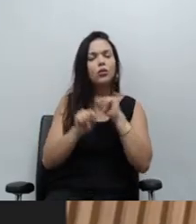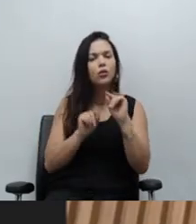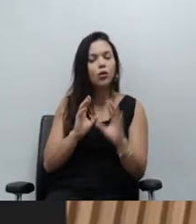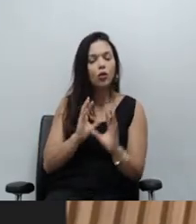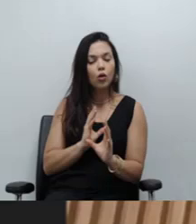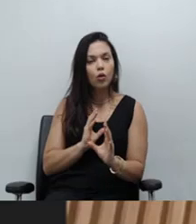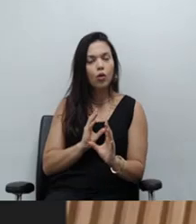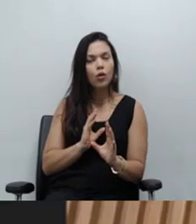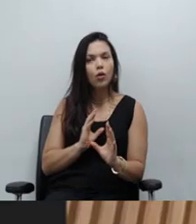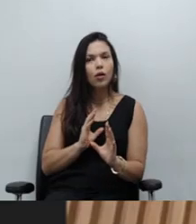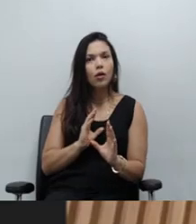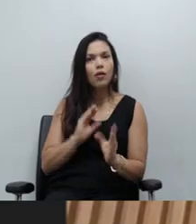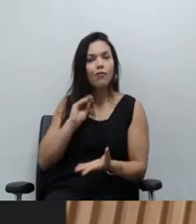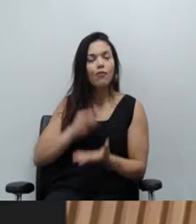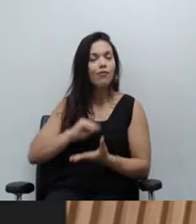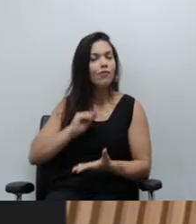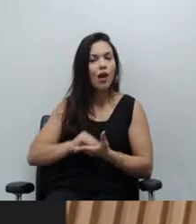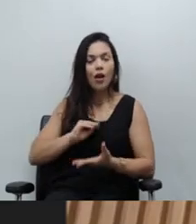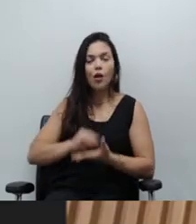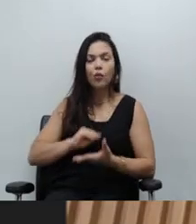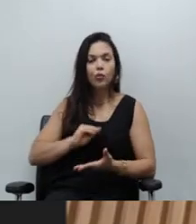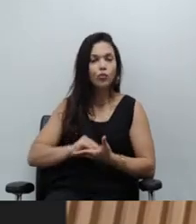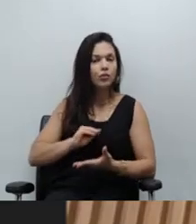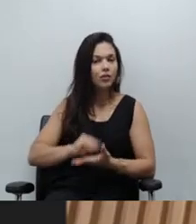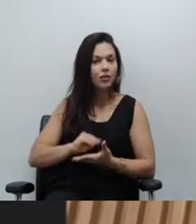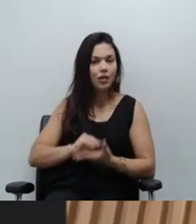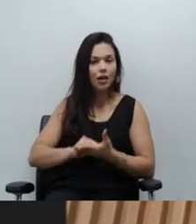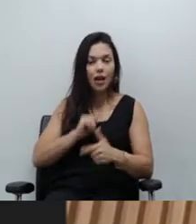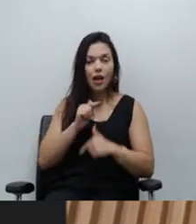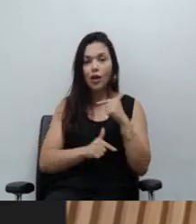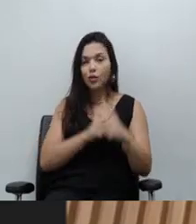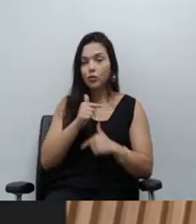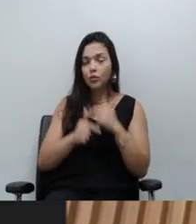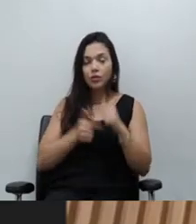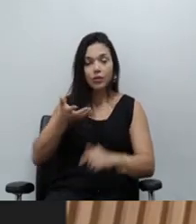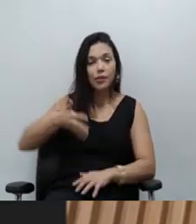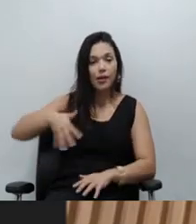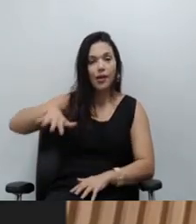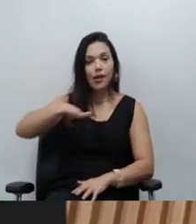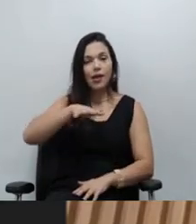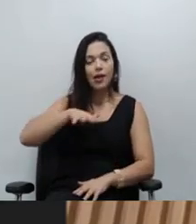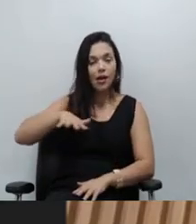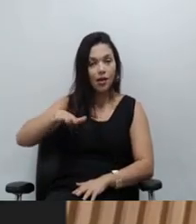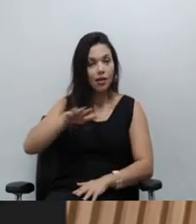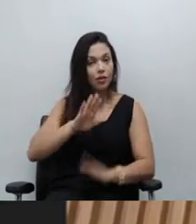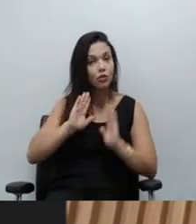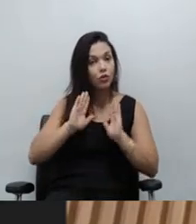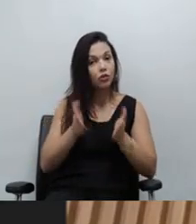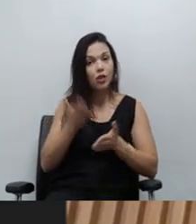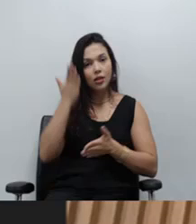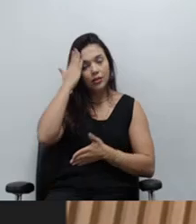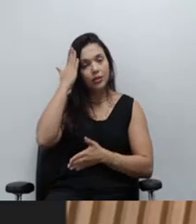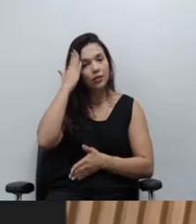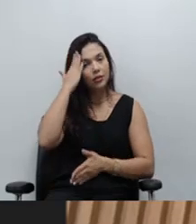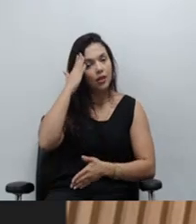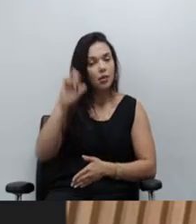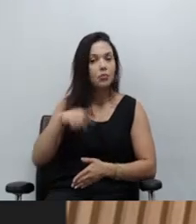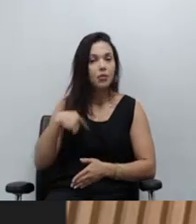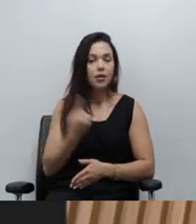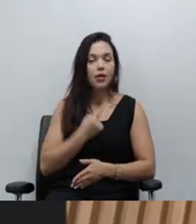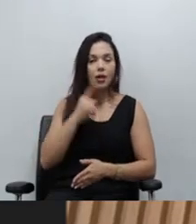total ausência de atuação nessa área que é reconhecidamente prioritária.